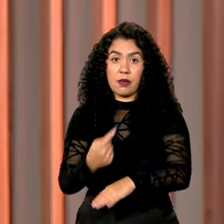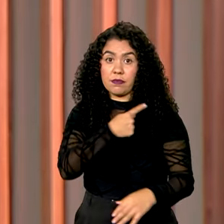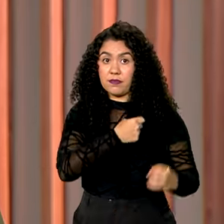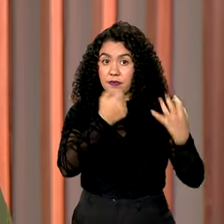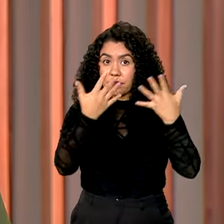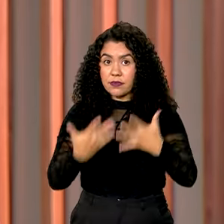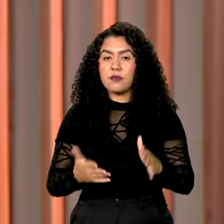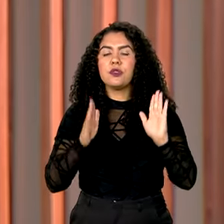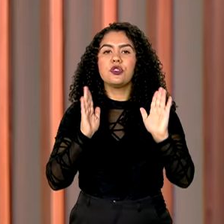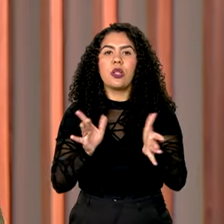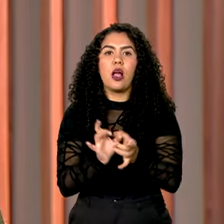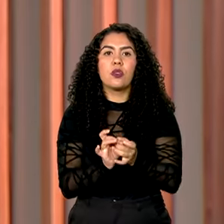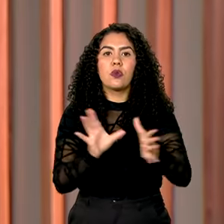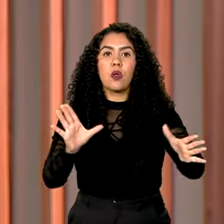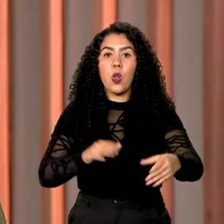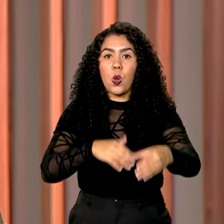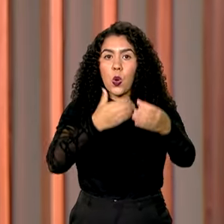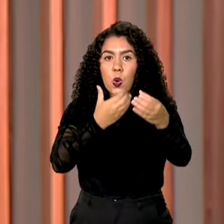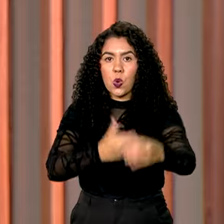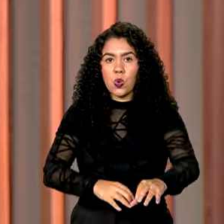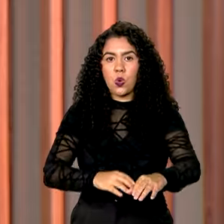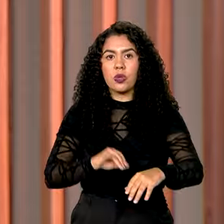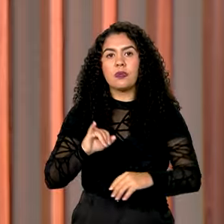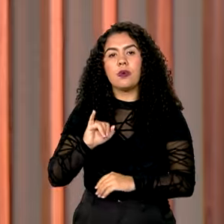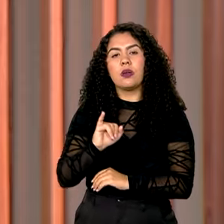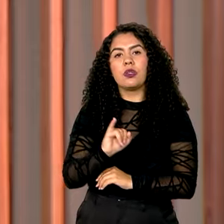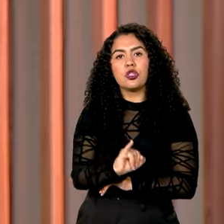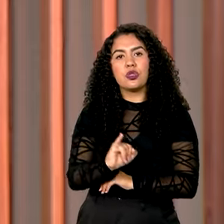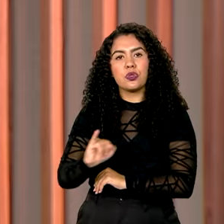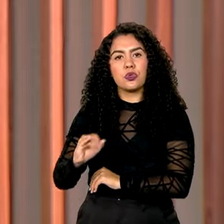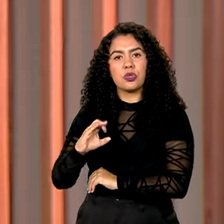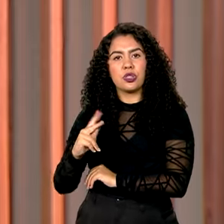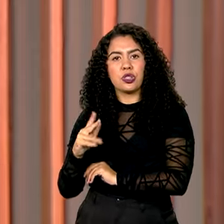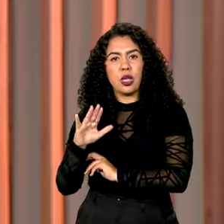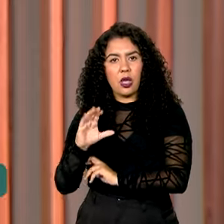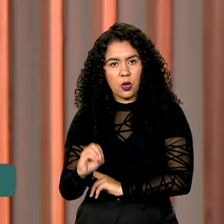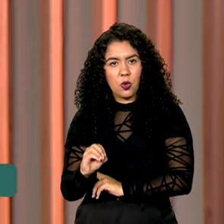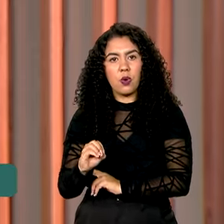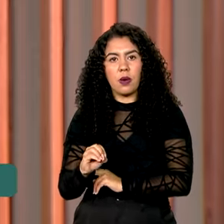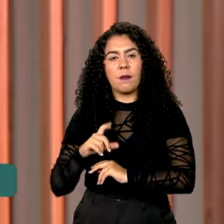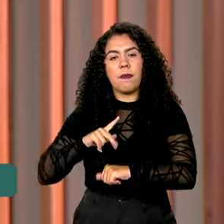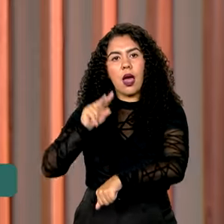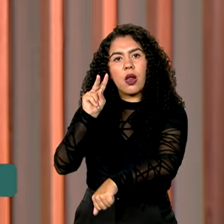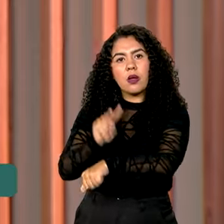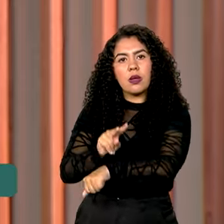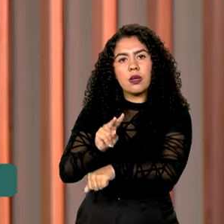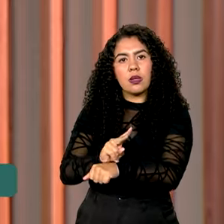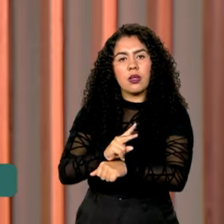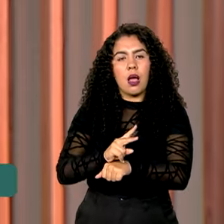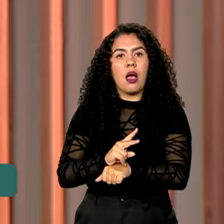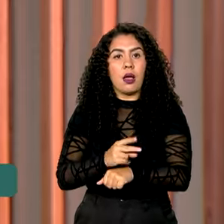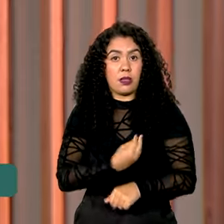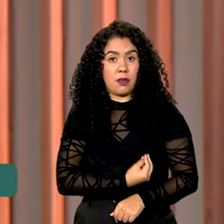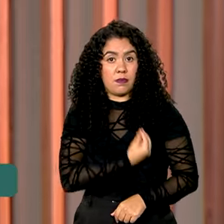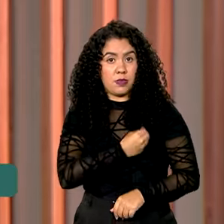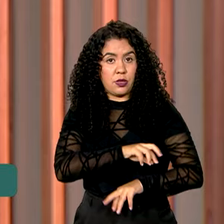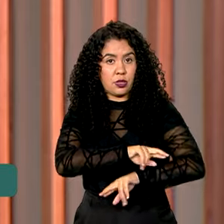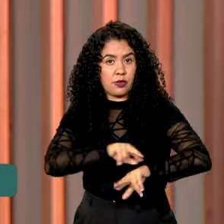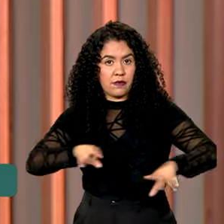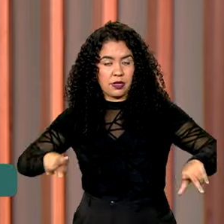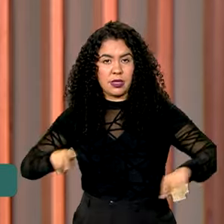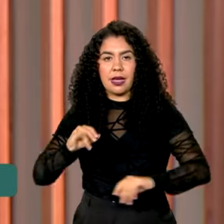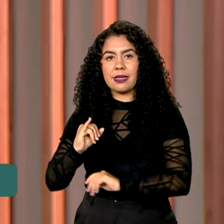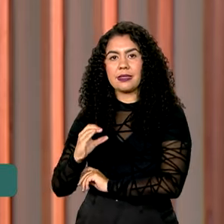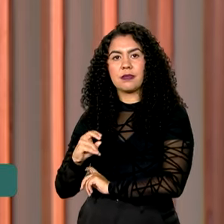a realização de concurso público para o Instituto Chico Mendes de Conservação da Biodiversidade, o ICMBio. São 120